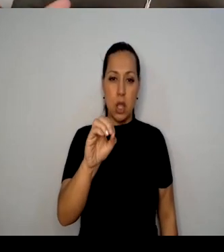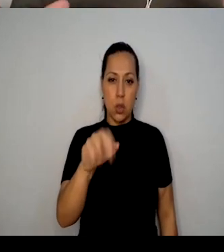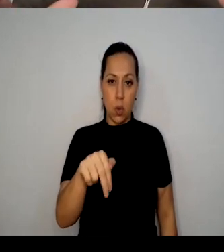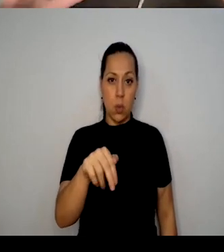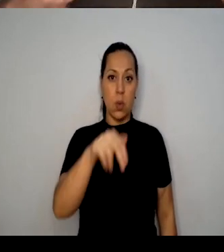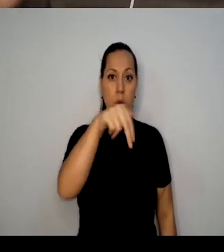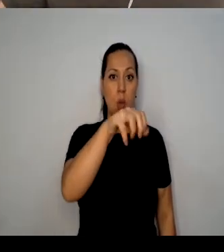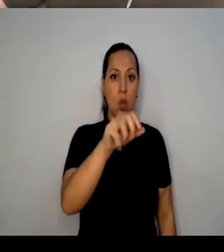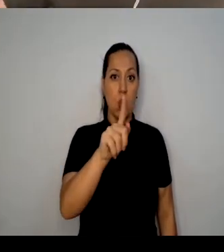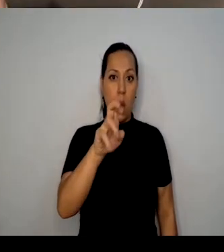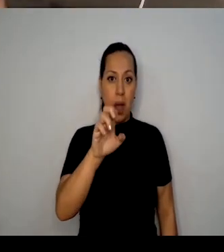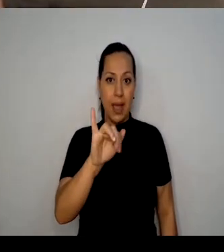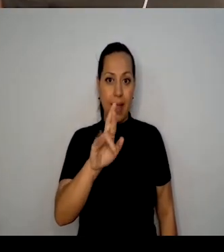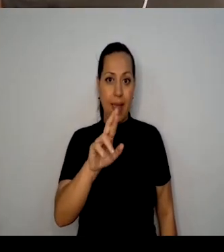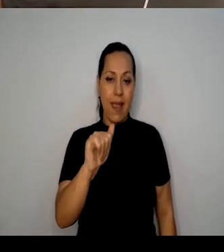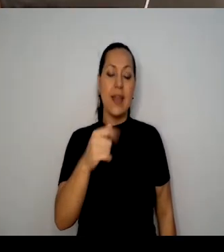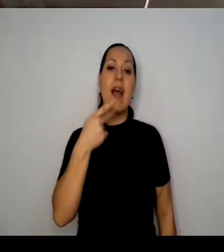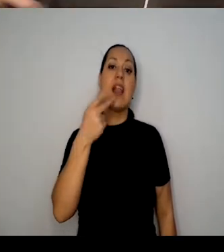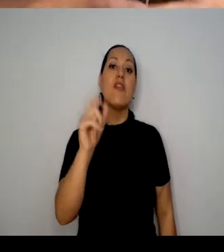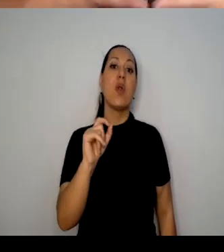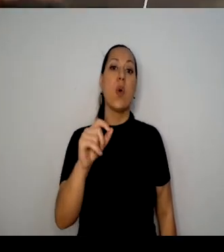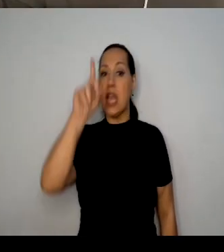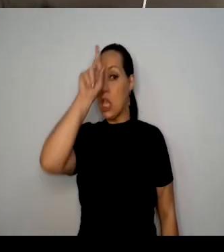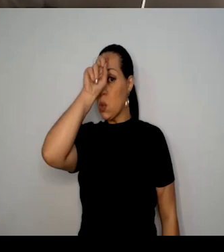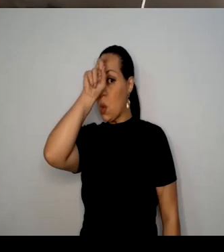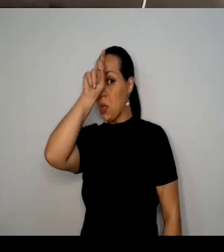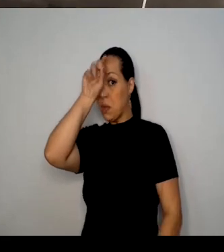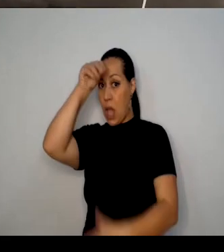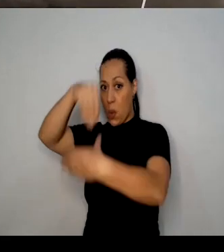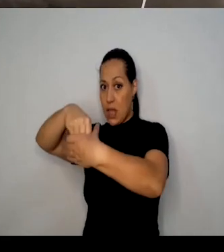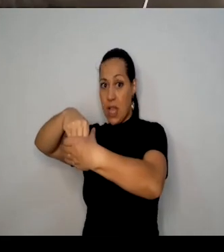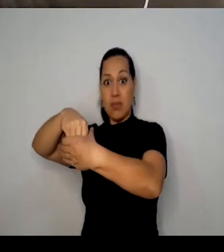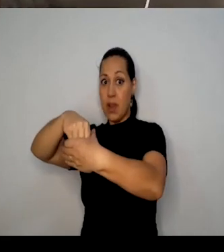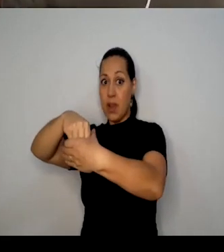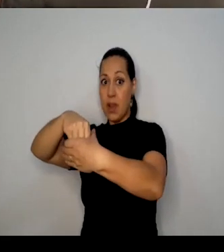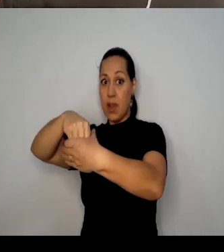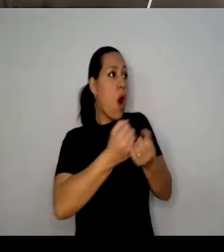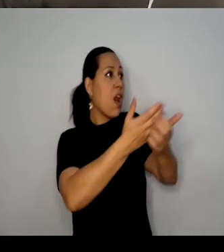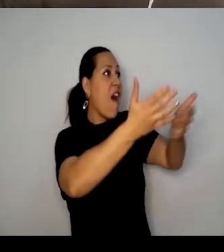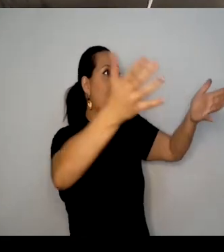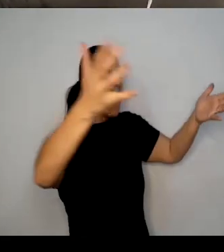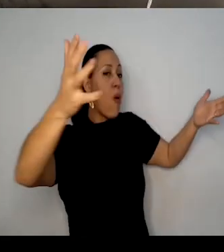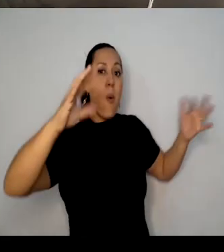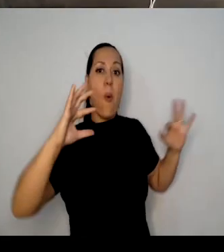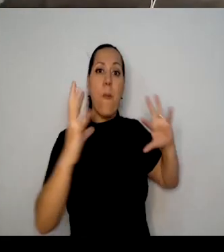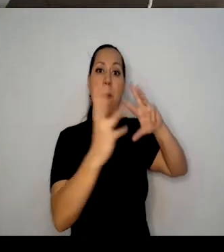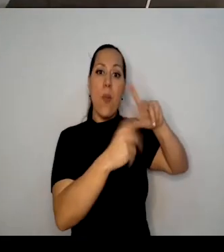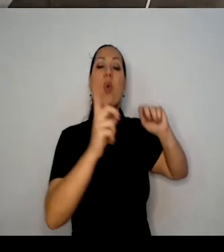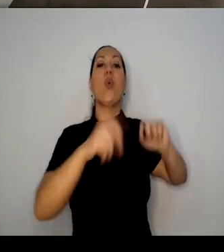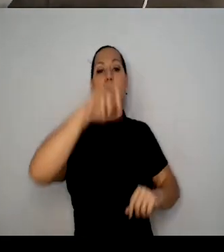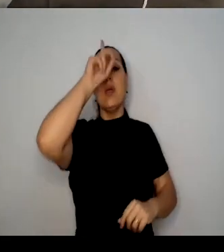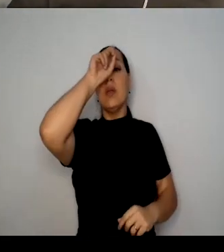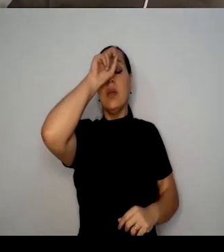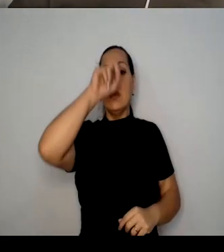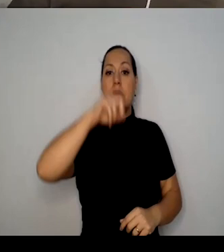hospital é o mundo aqui fora, e todas as pessoas são pacientes